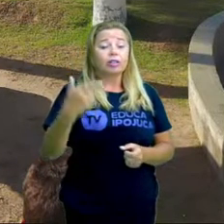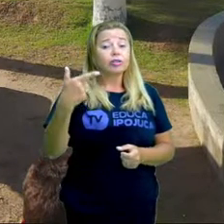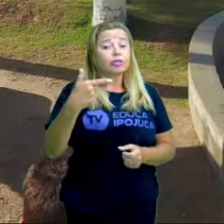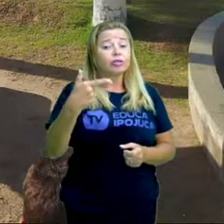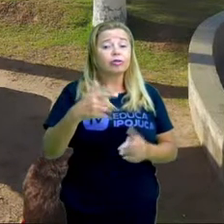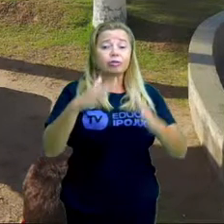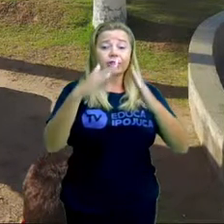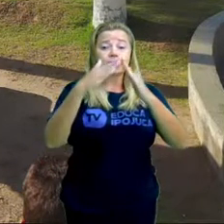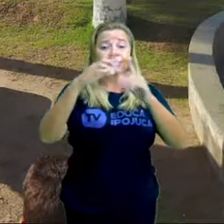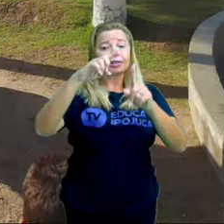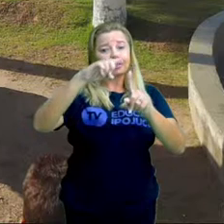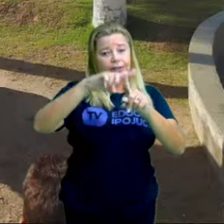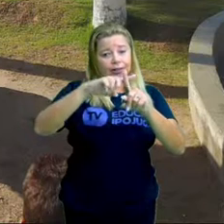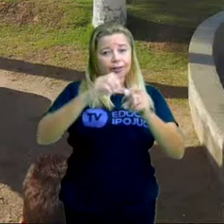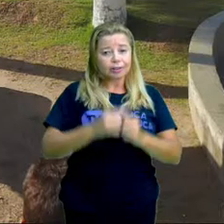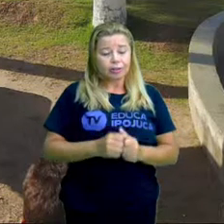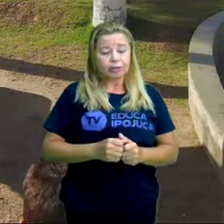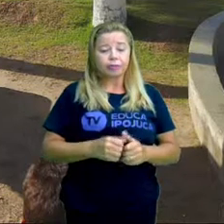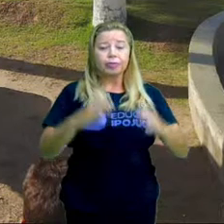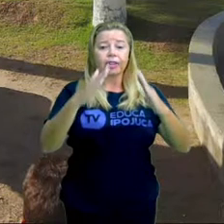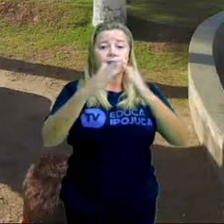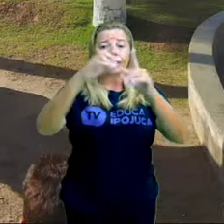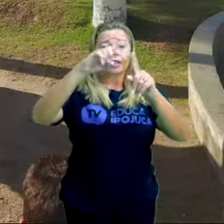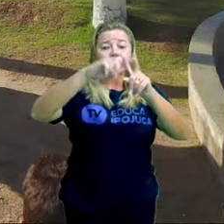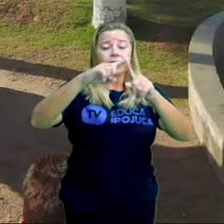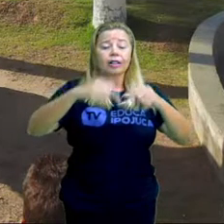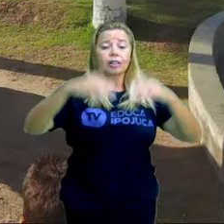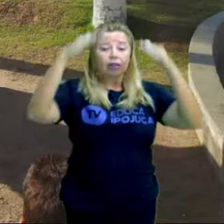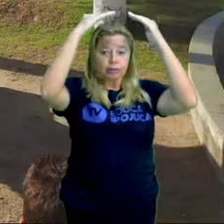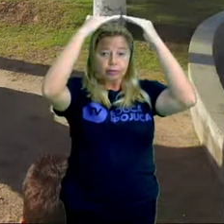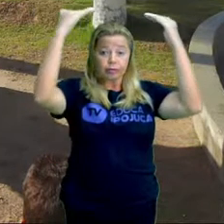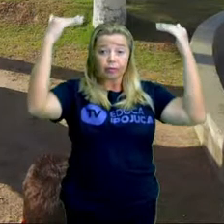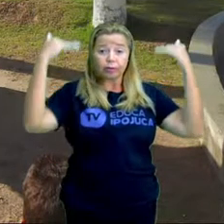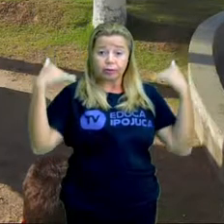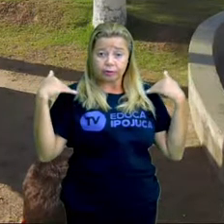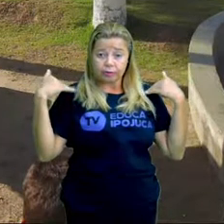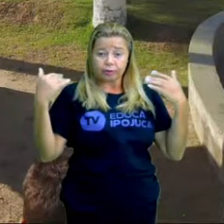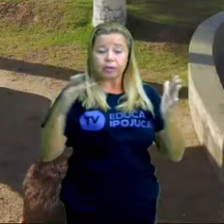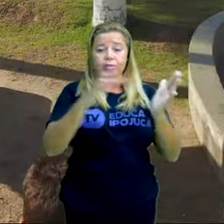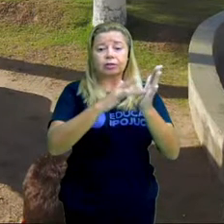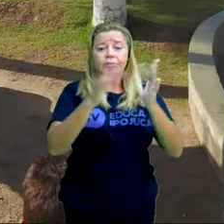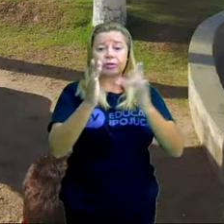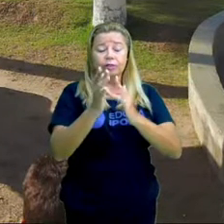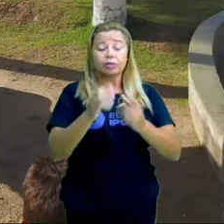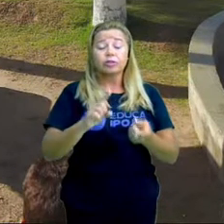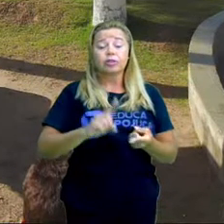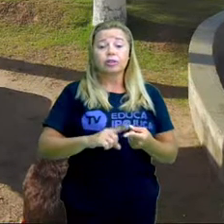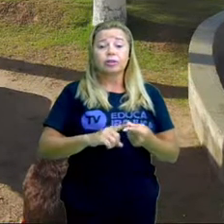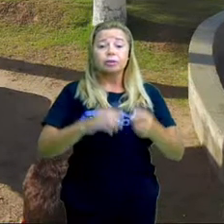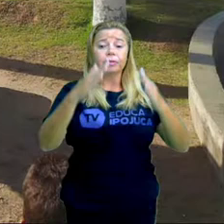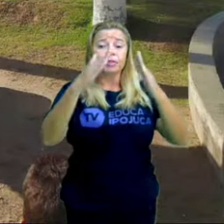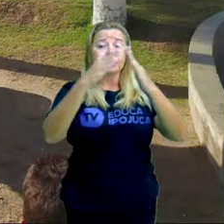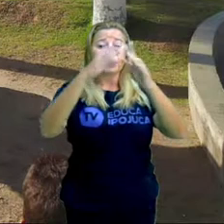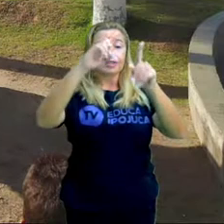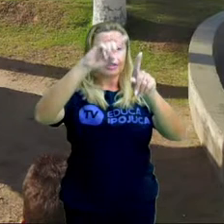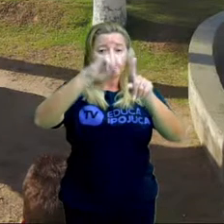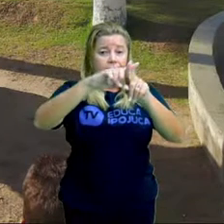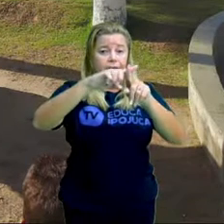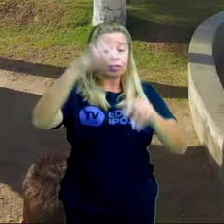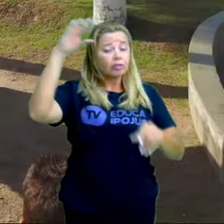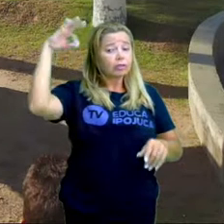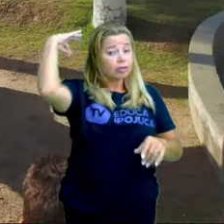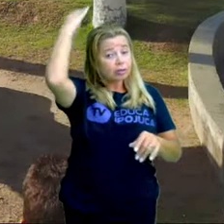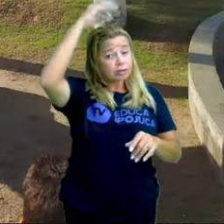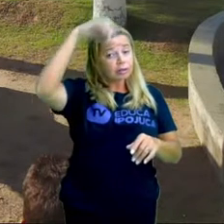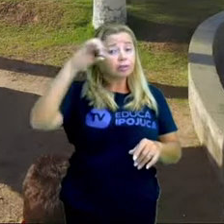o Convento de Santo Cristo e a Igreja de Nossa Senhora do Ó, que estão no Distrito Sede